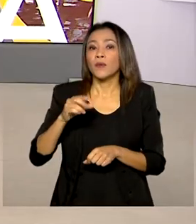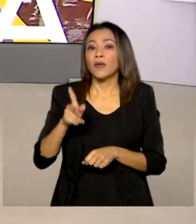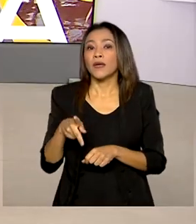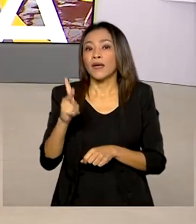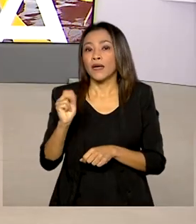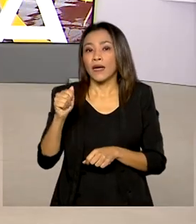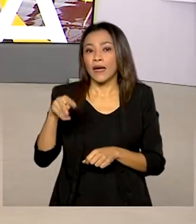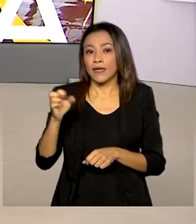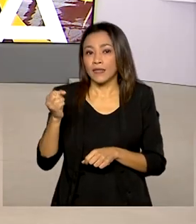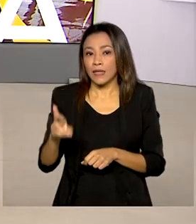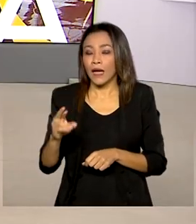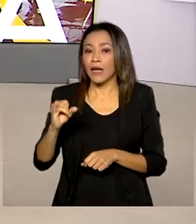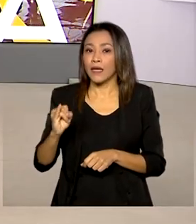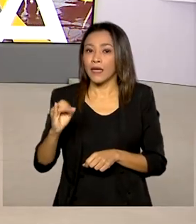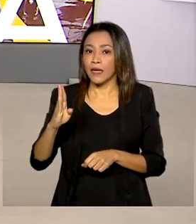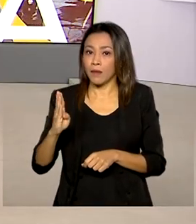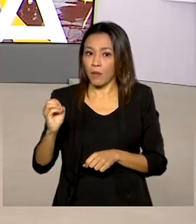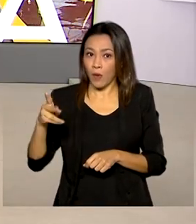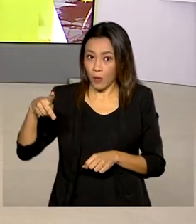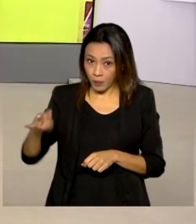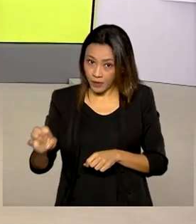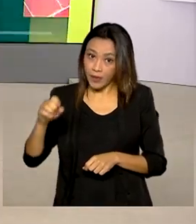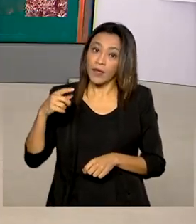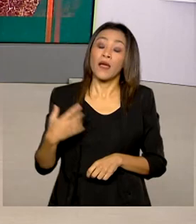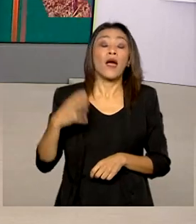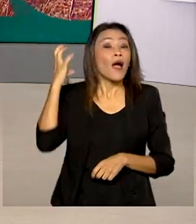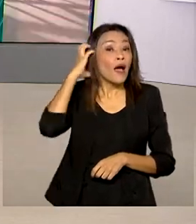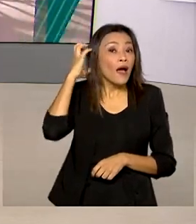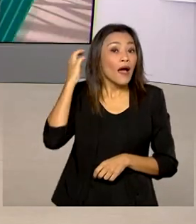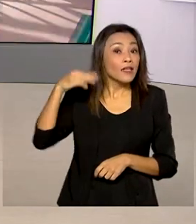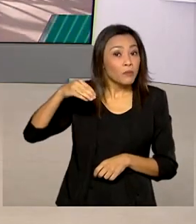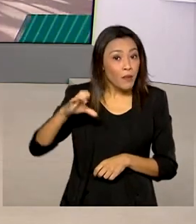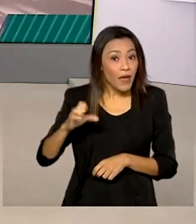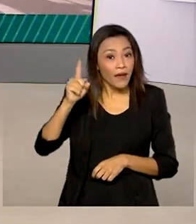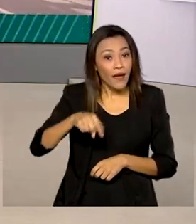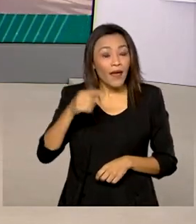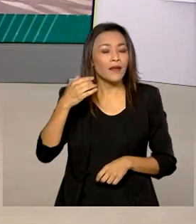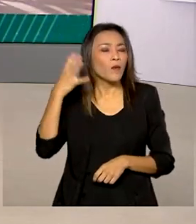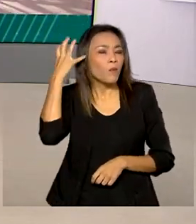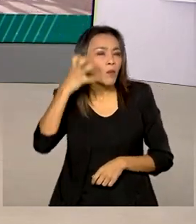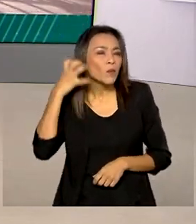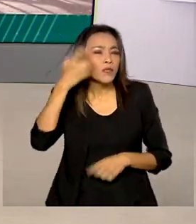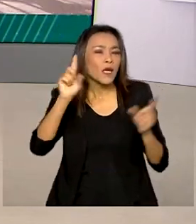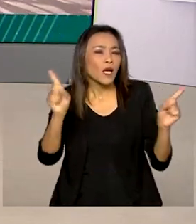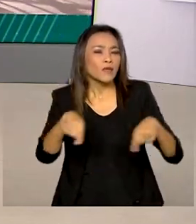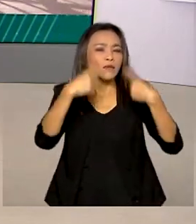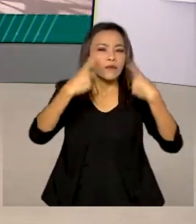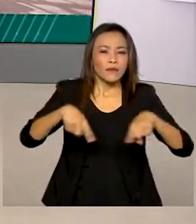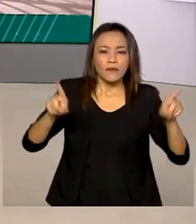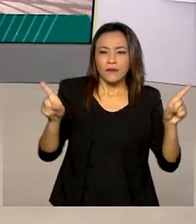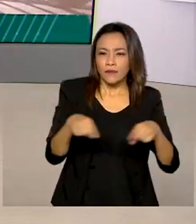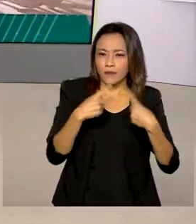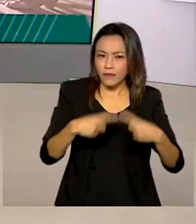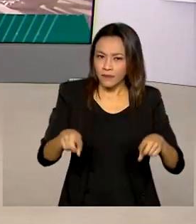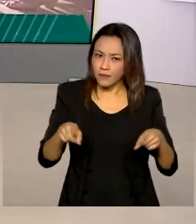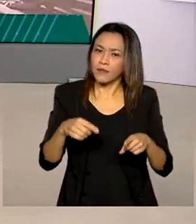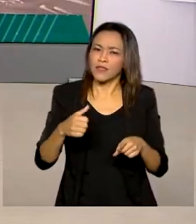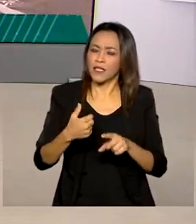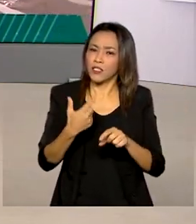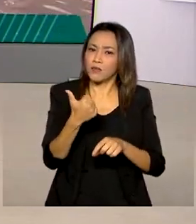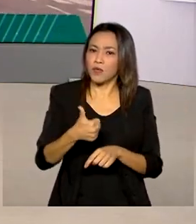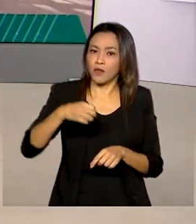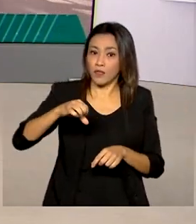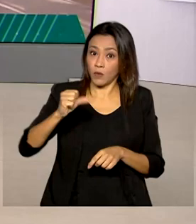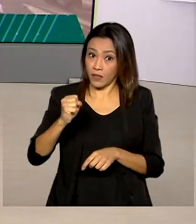A MEC-FM é a rádio de música clássica do Brasil criada em 1983. A emissora dedica 80% da